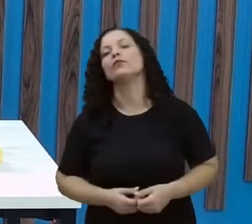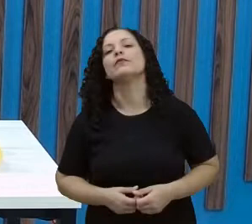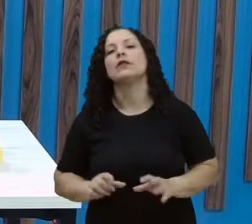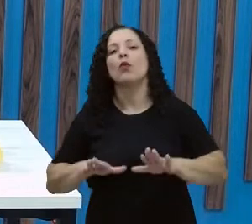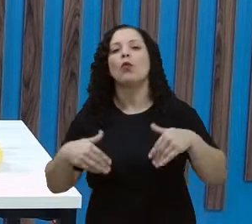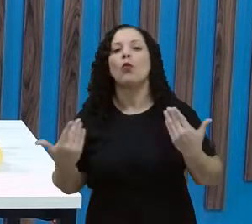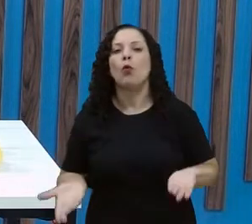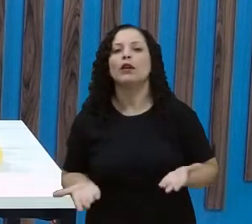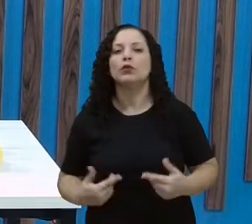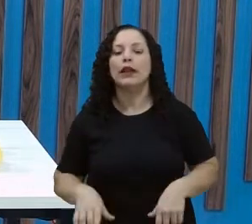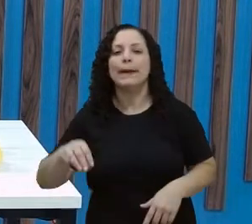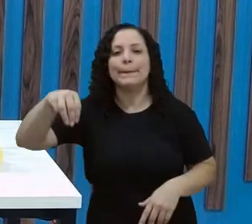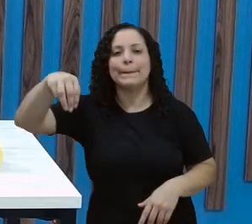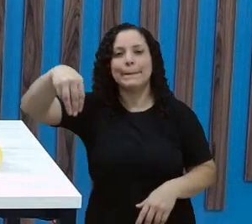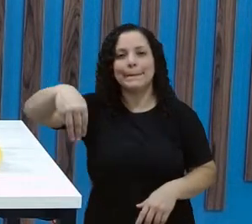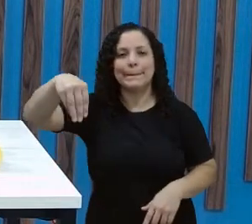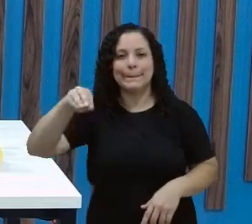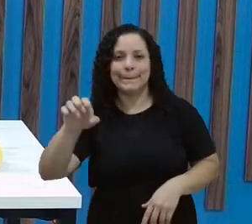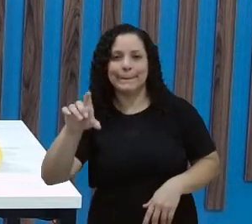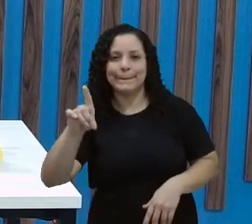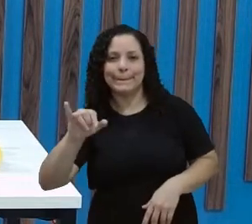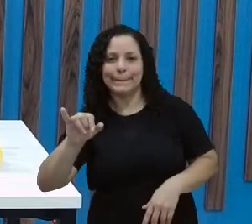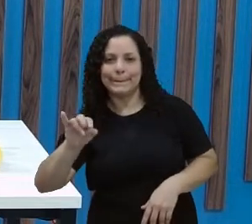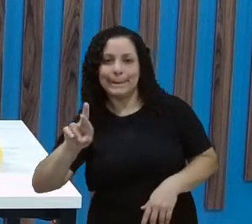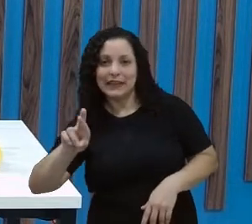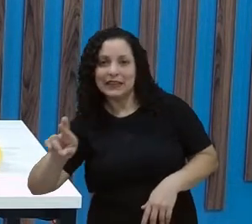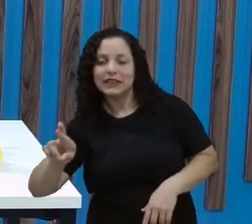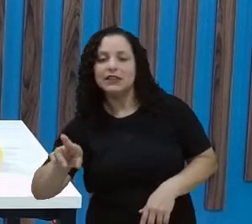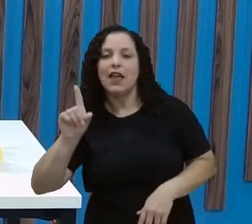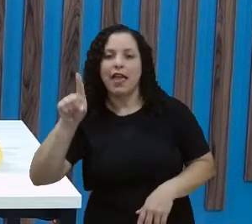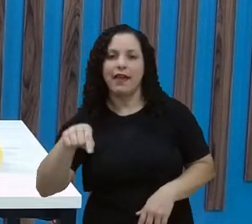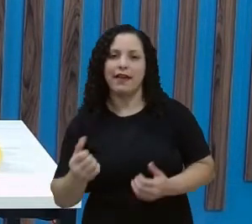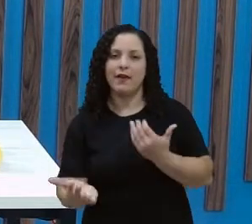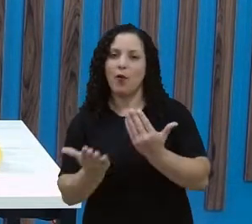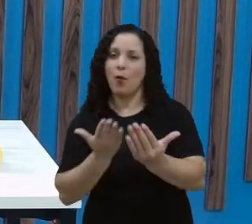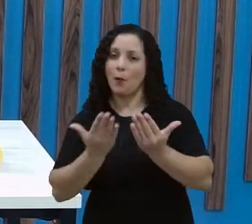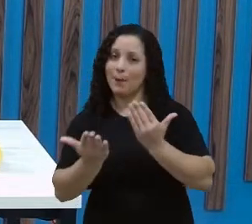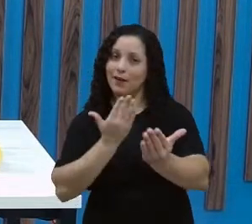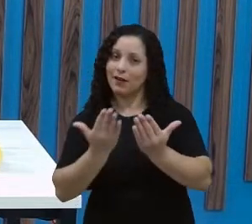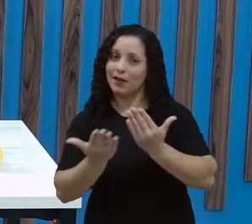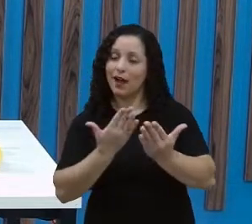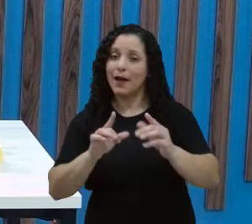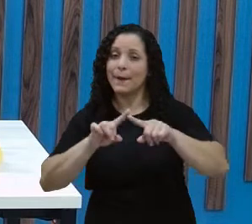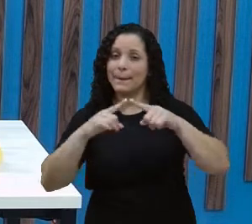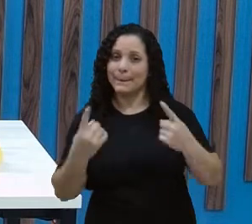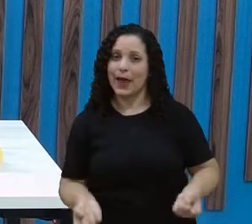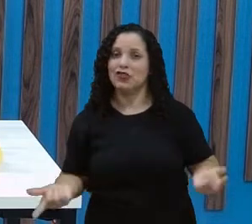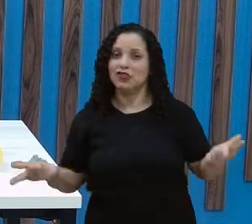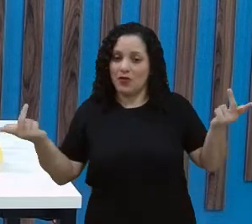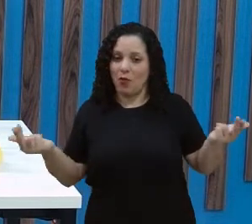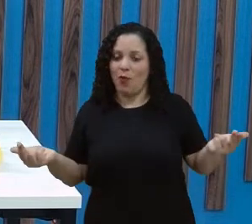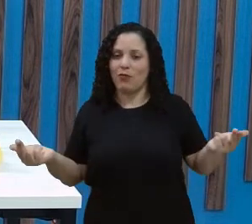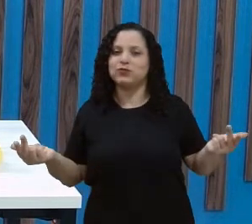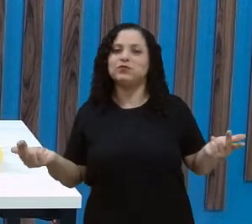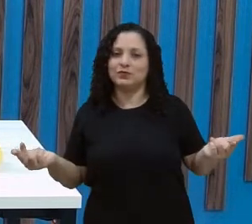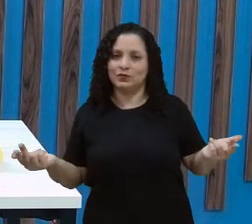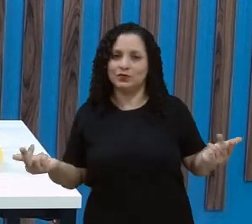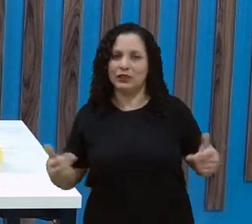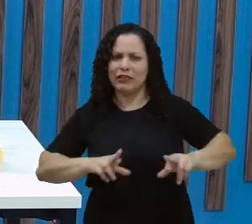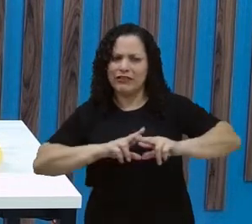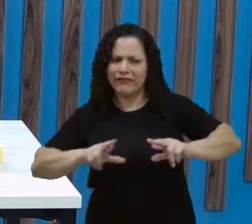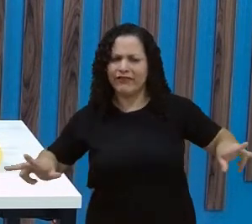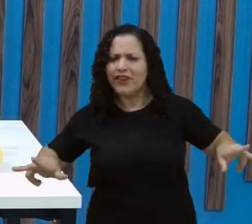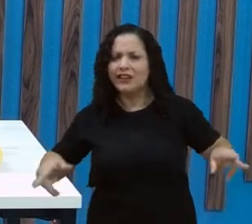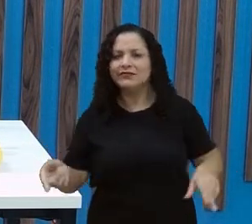medir, é a mesma coisa que comparar. Agora, essa comparação tem que ser feita com grandezas de mesma natureza, tá? Não